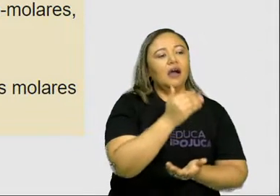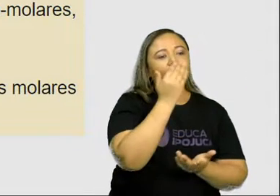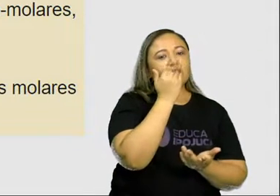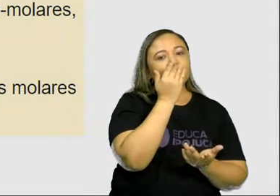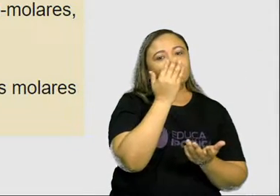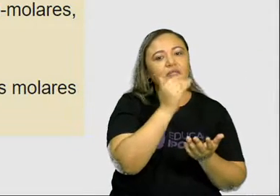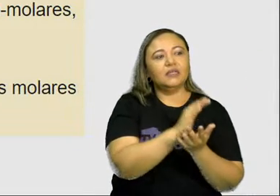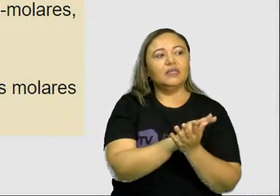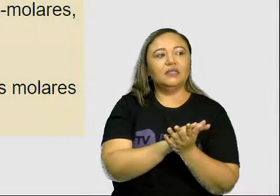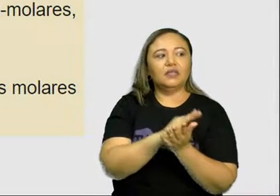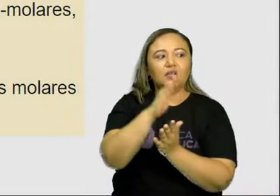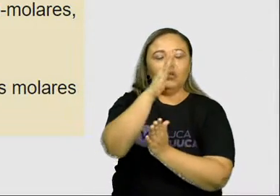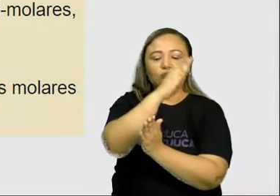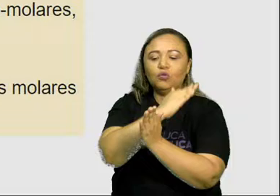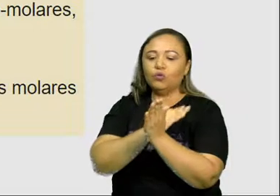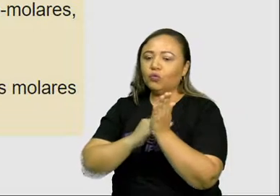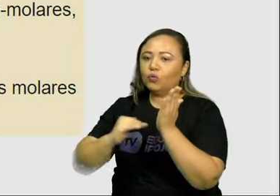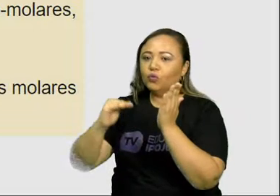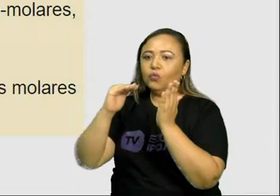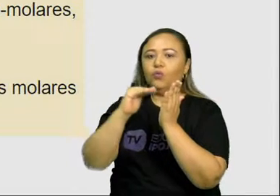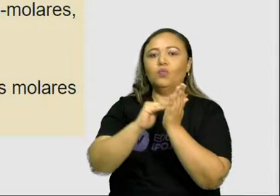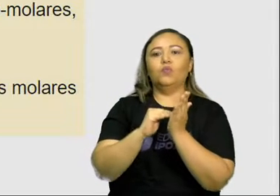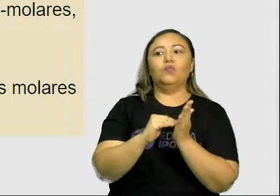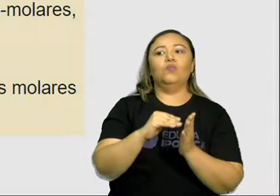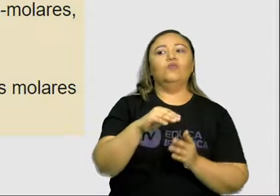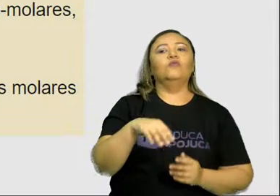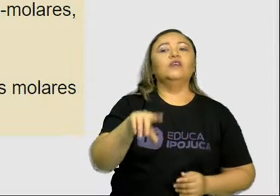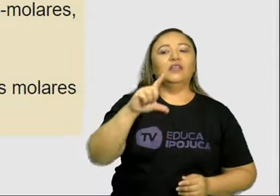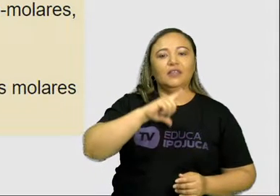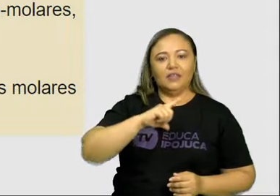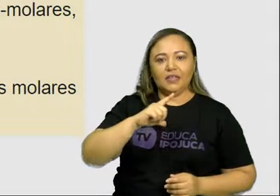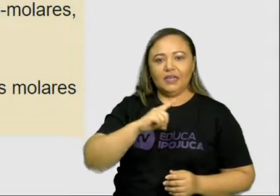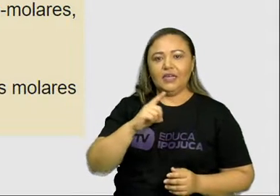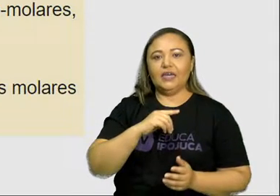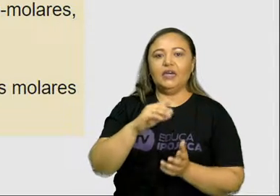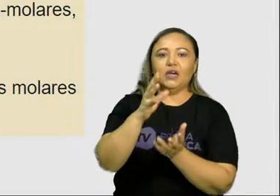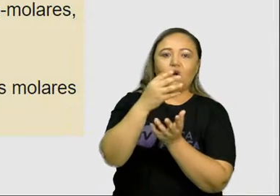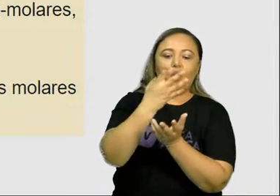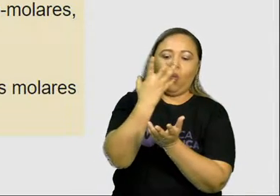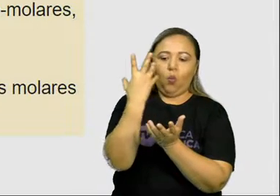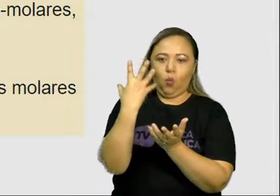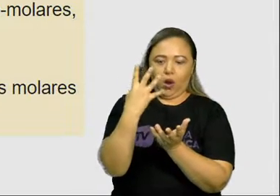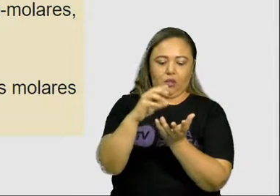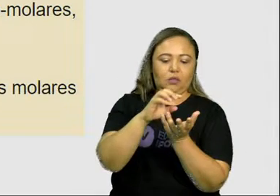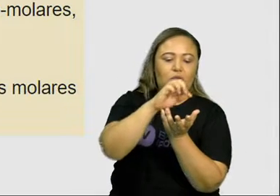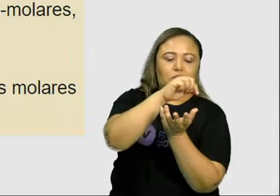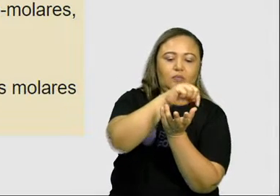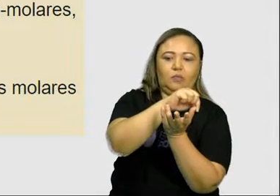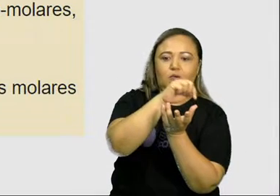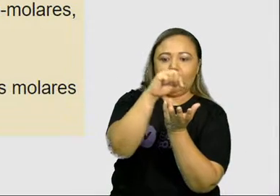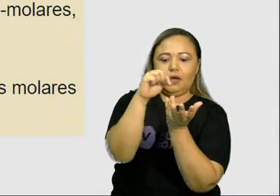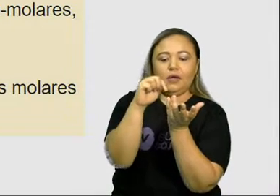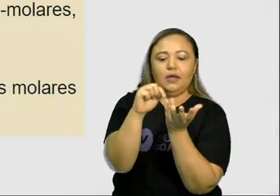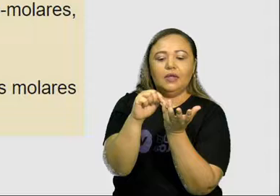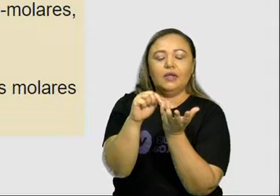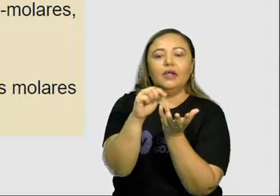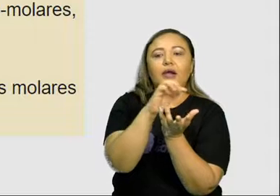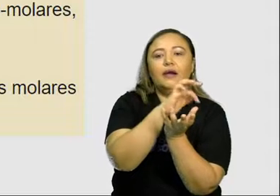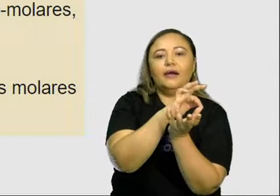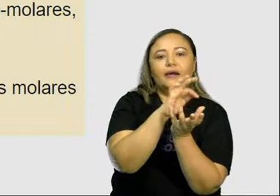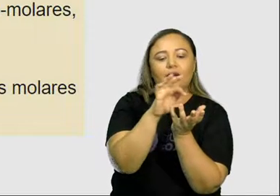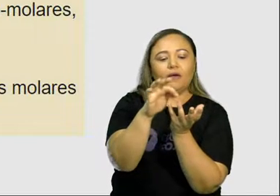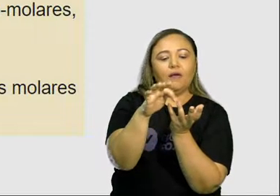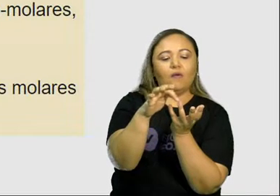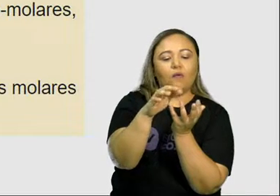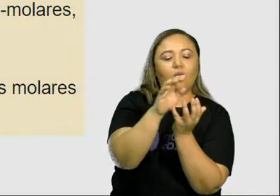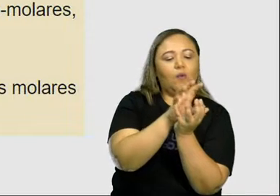Todo mundo tem 4 caninos. Os pré-molares são os dentes do